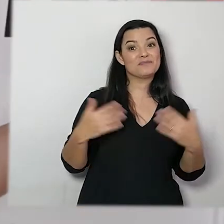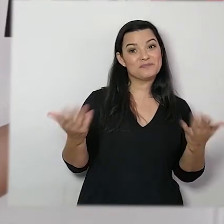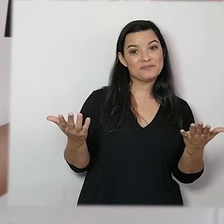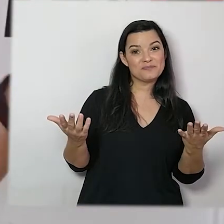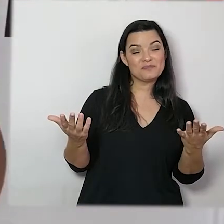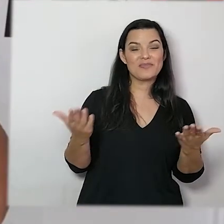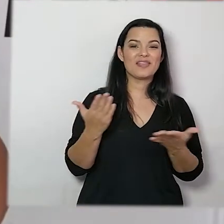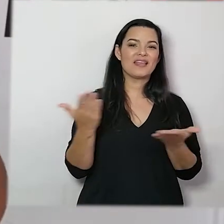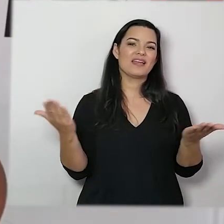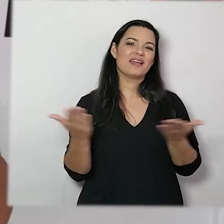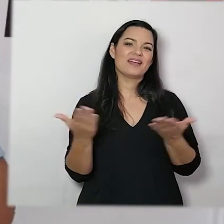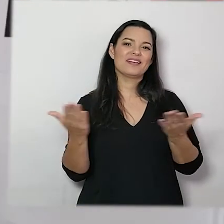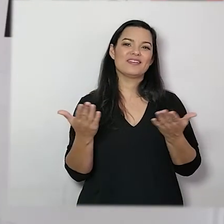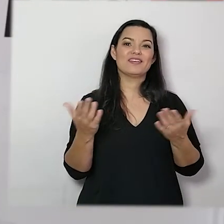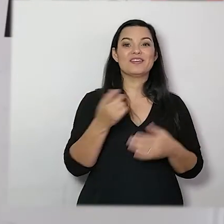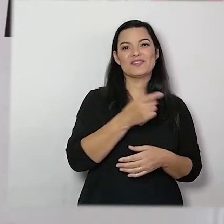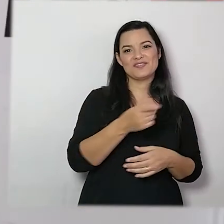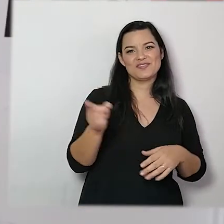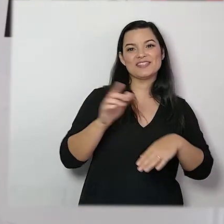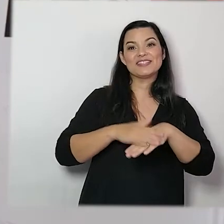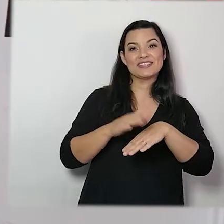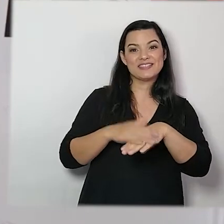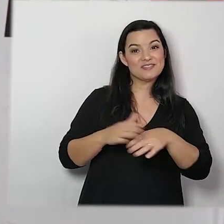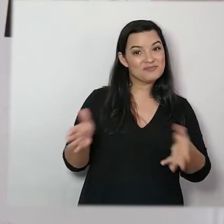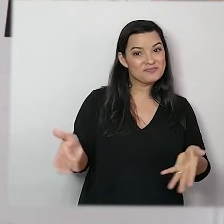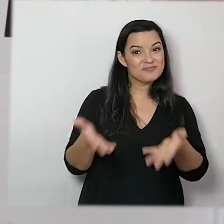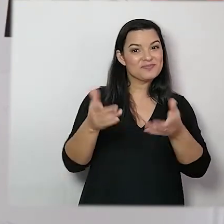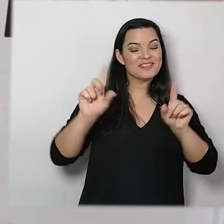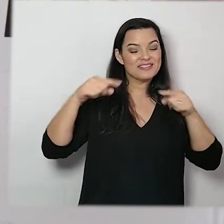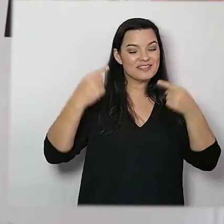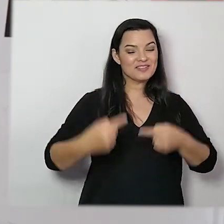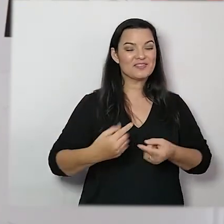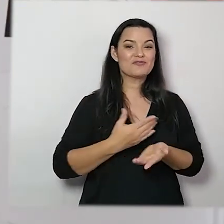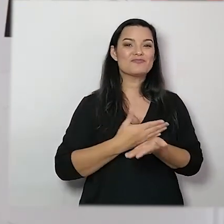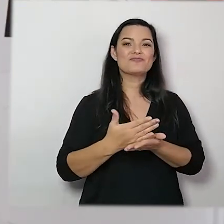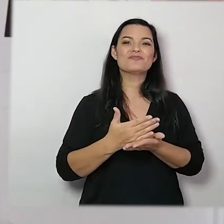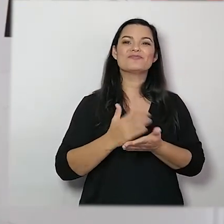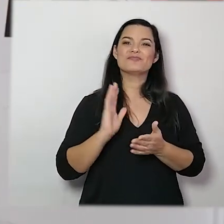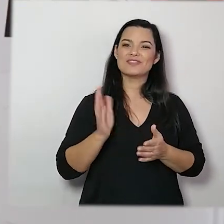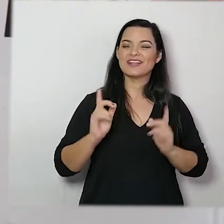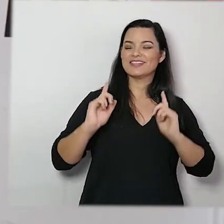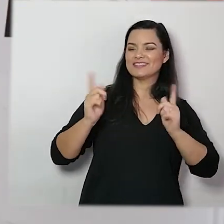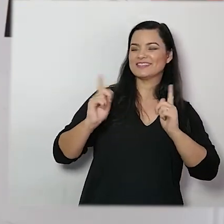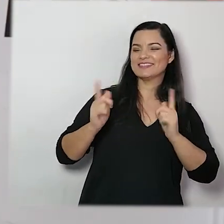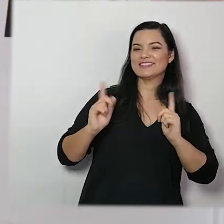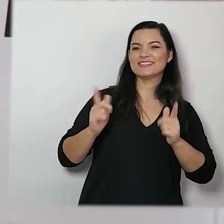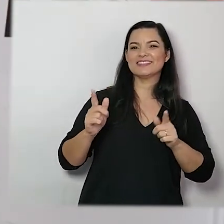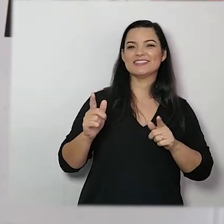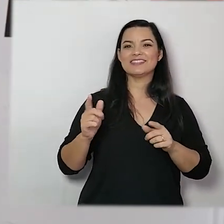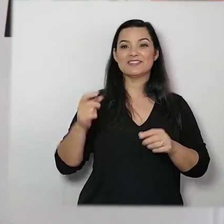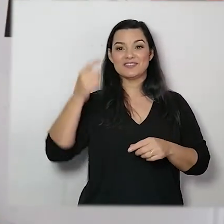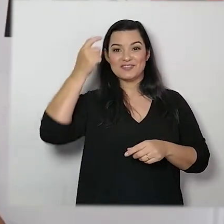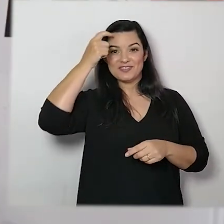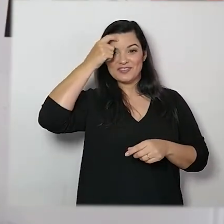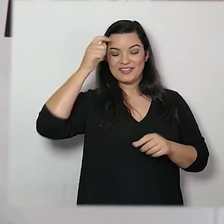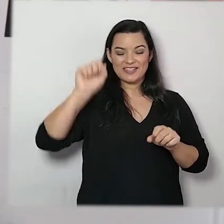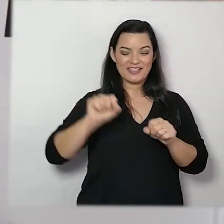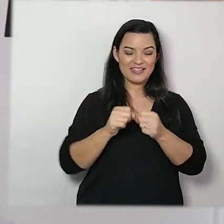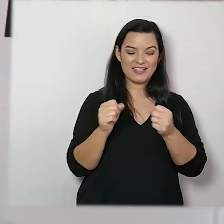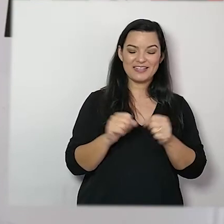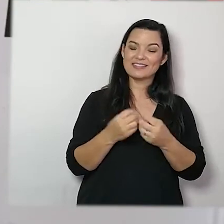Então, agora é com vocês. desafio lançado, diversão com um quebra-cabeça